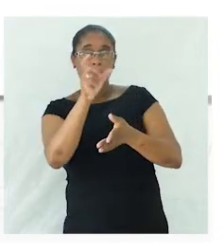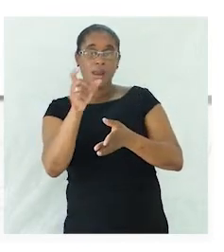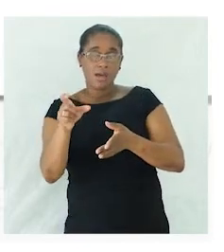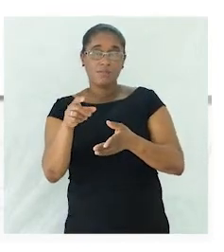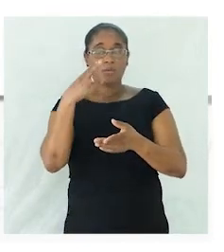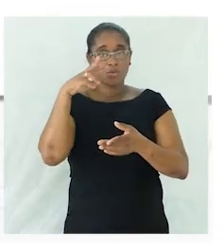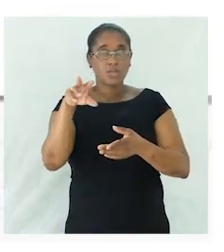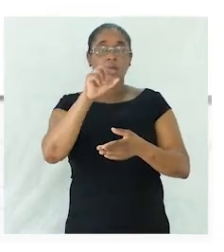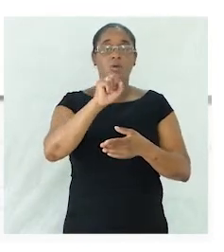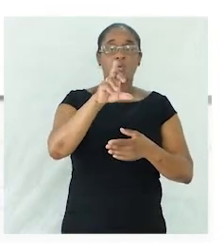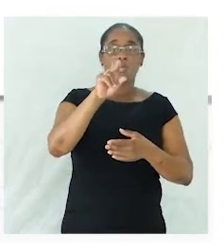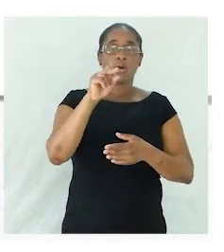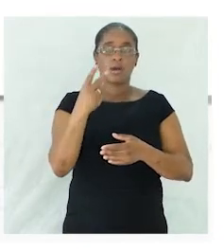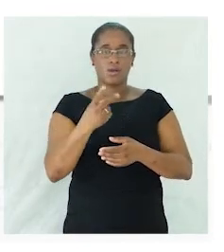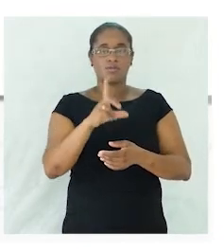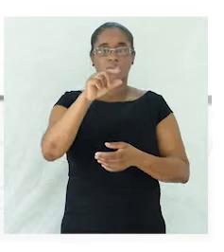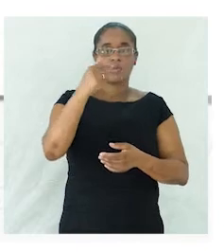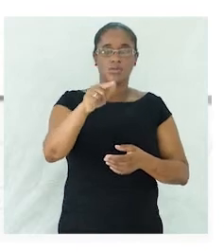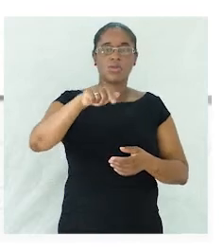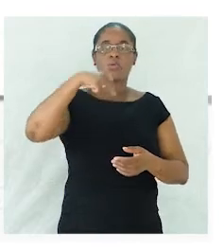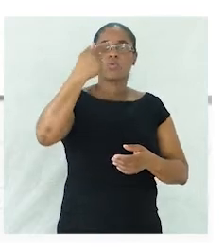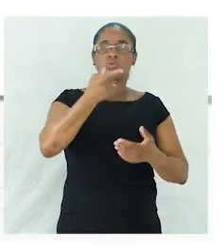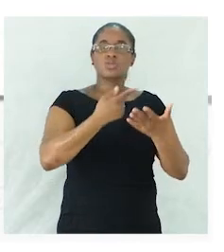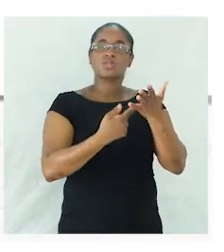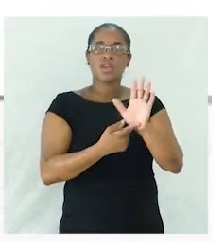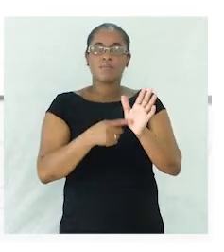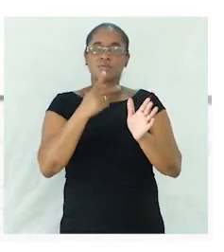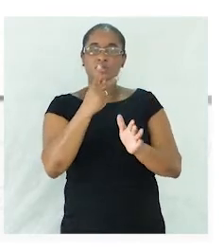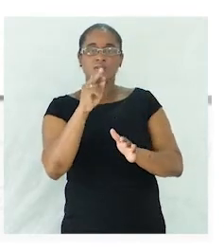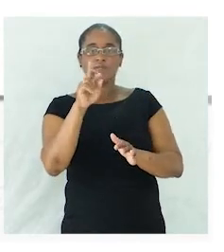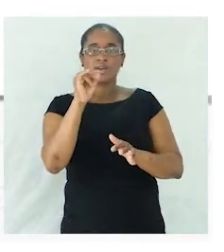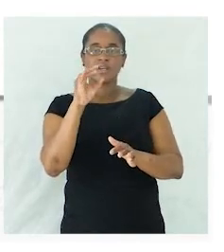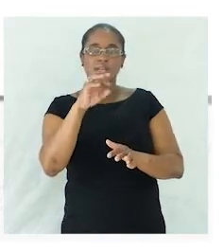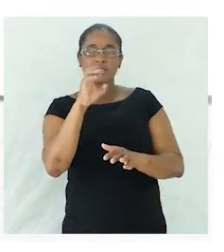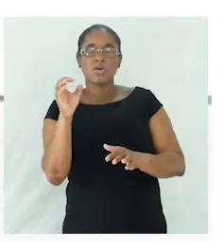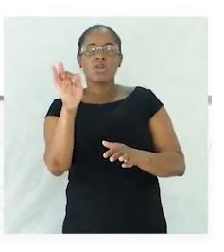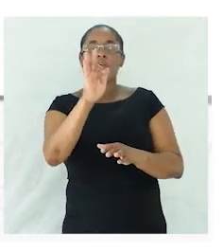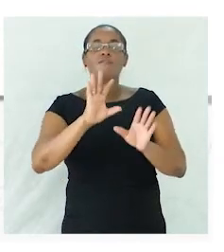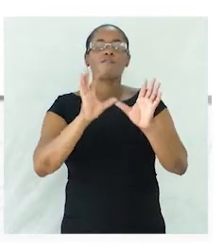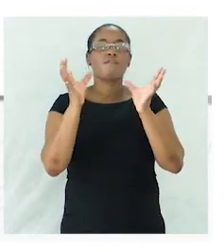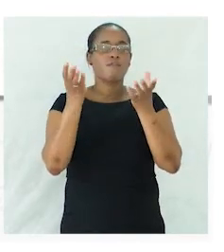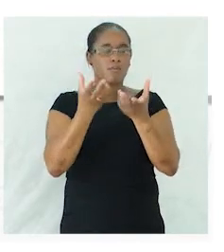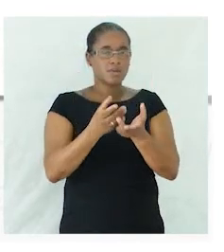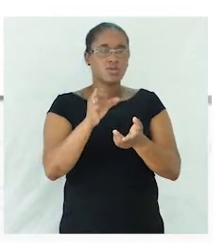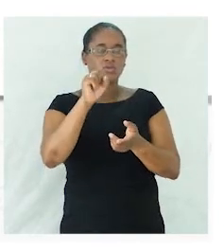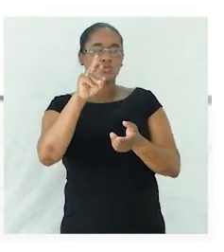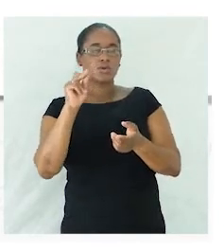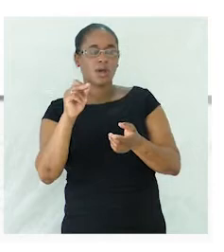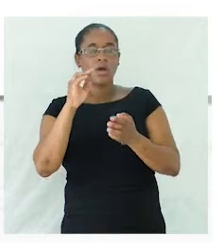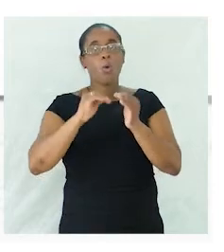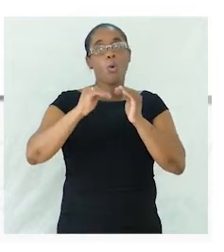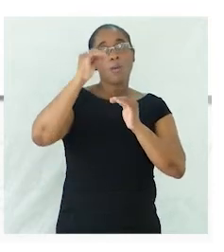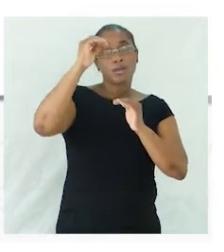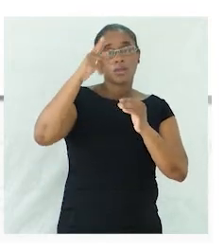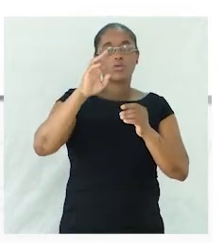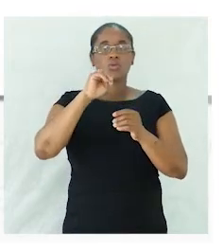o grau e temos também outros exemplos variações de formação do grau aumentativo com o sufixo